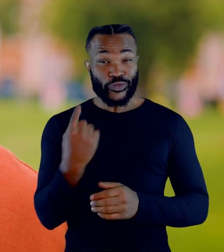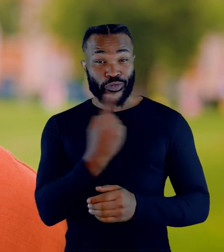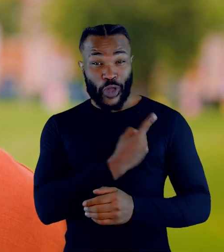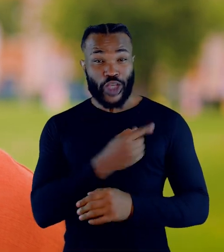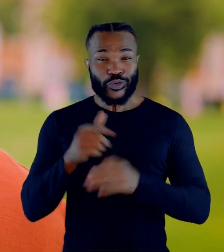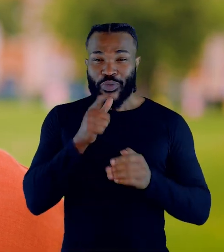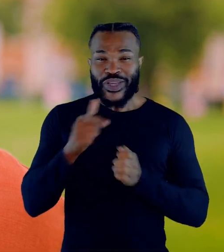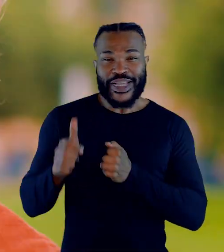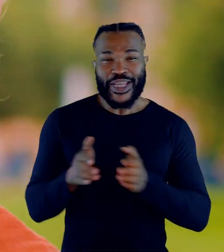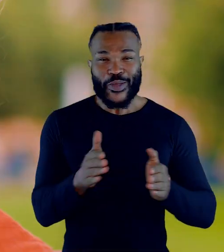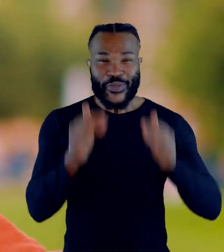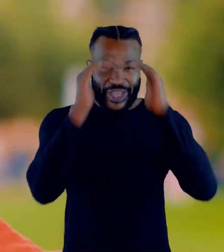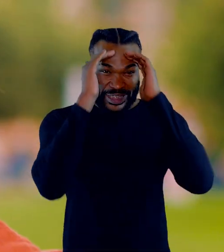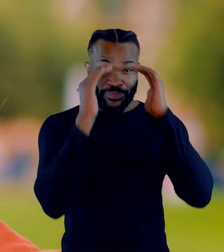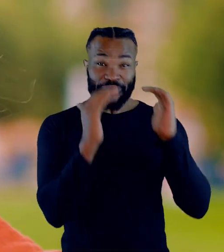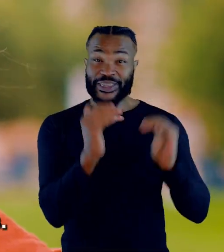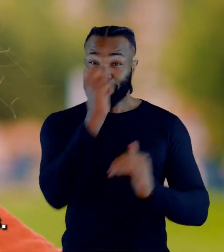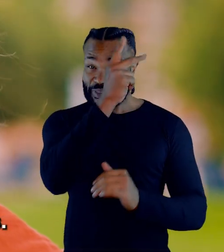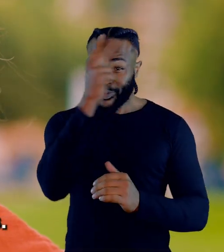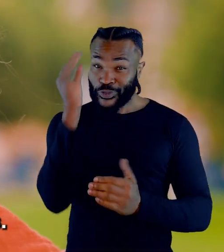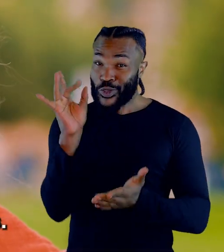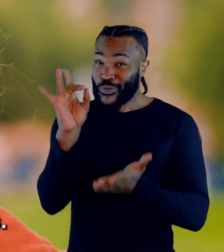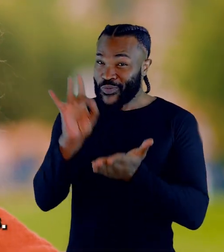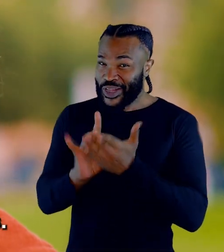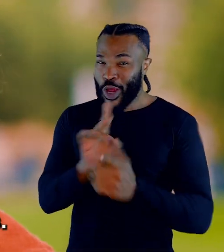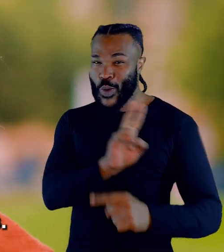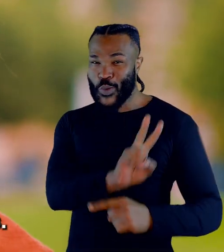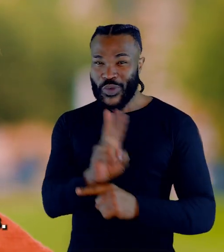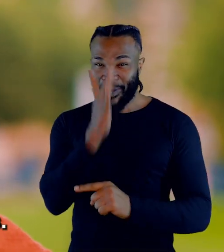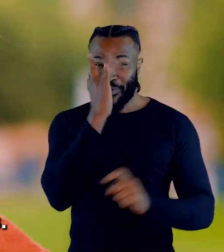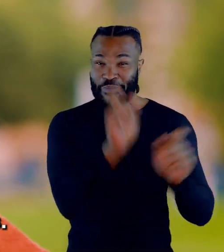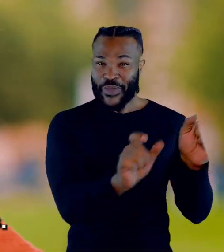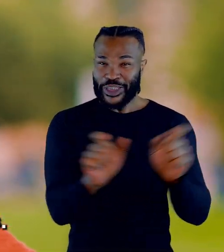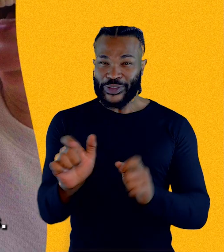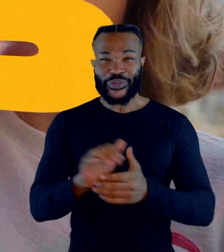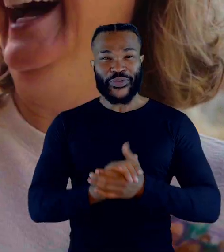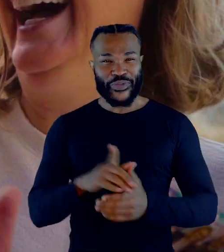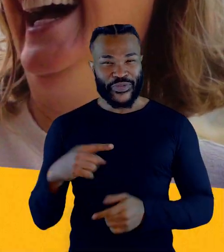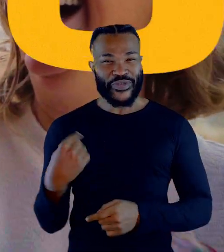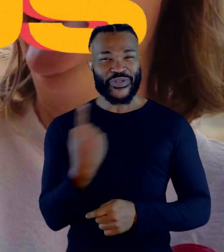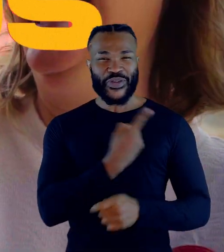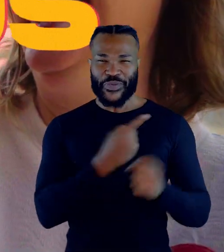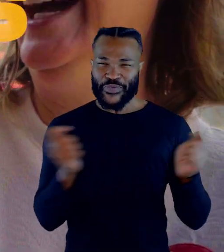respeita o nosso Guaíba. E uma prefeitura que cuide verdadeiramente das pessoas.